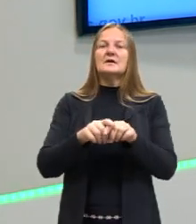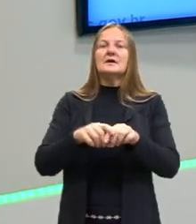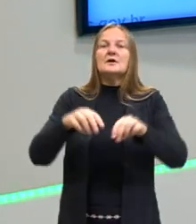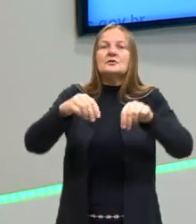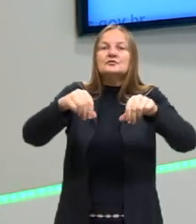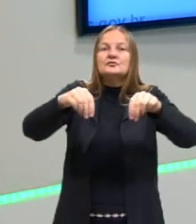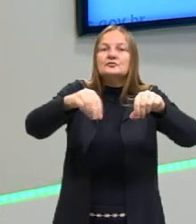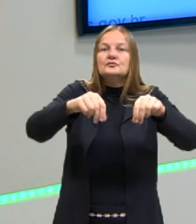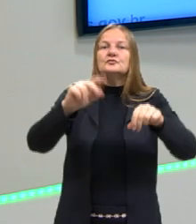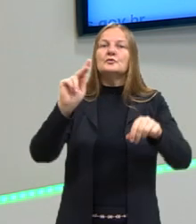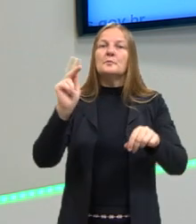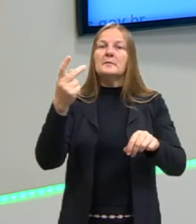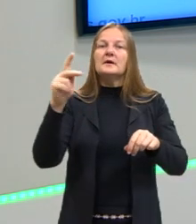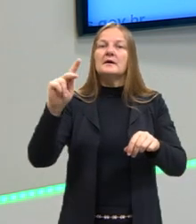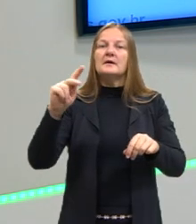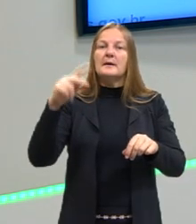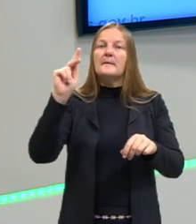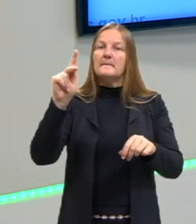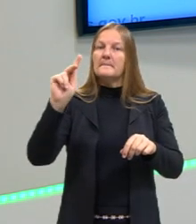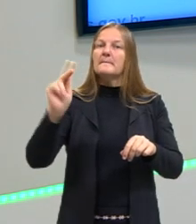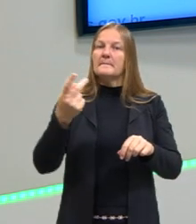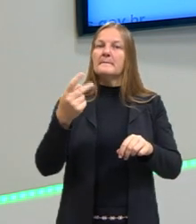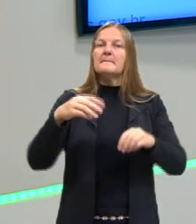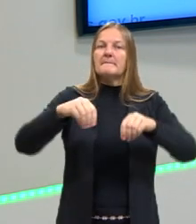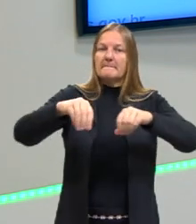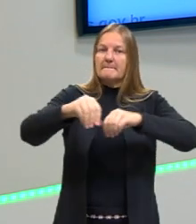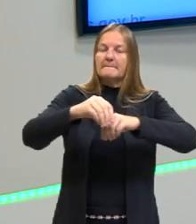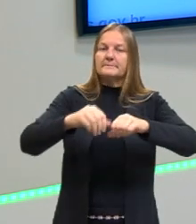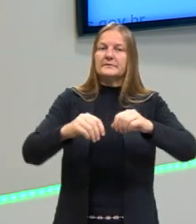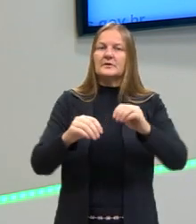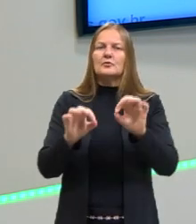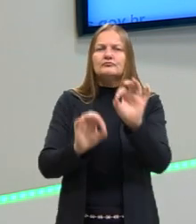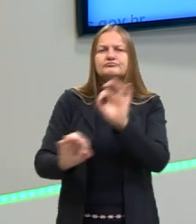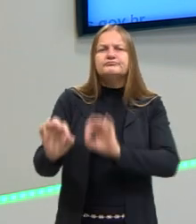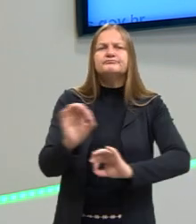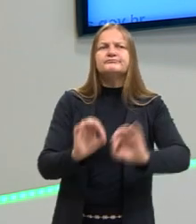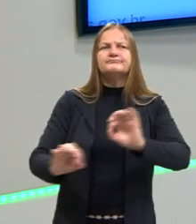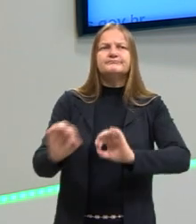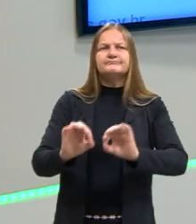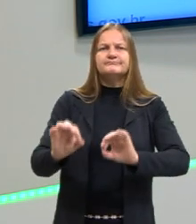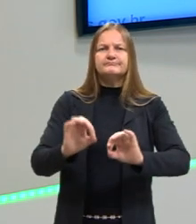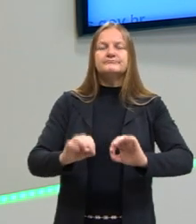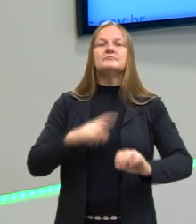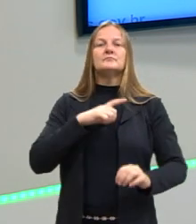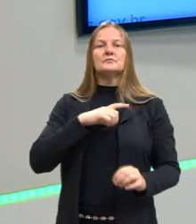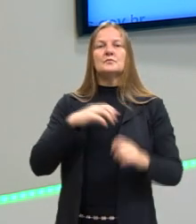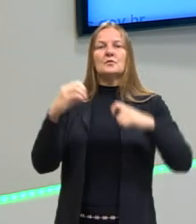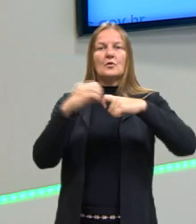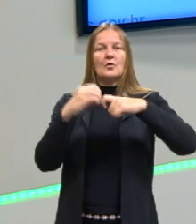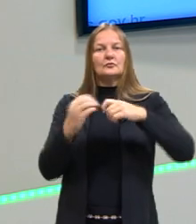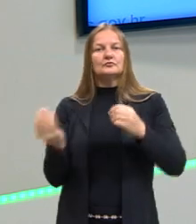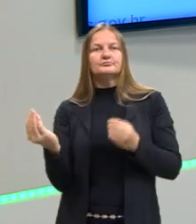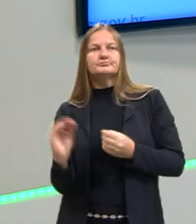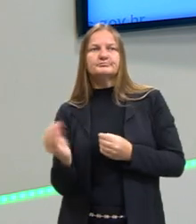de pH, por isso que é importante a gente saber o que vai acontecer quando a gente adicionar determinado óxido,